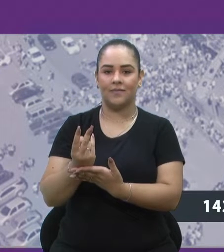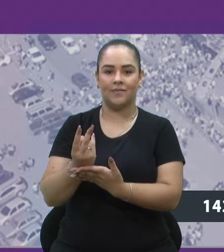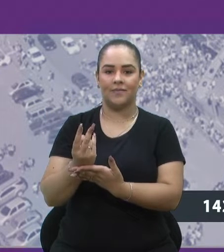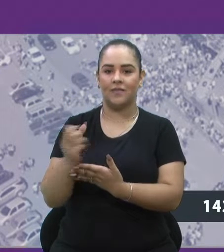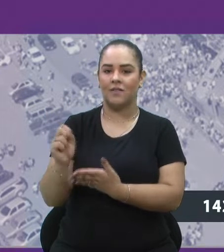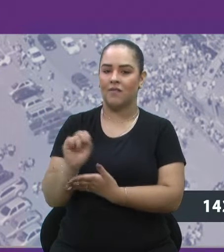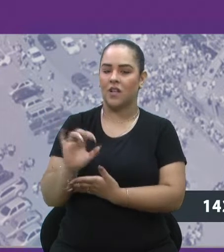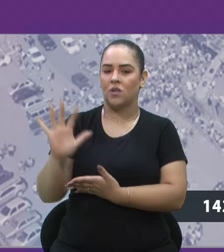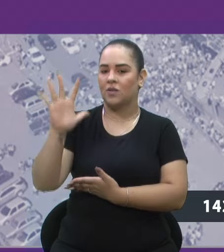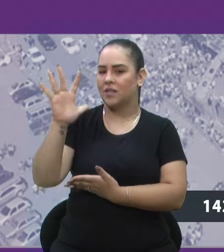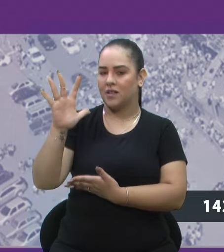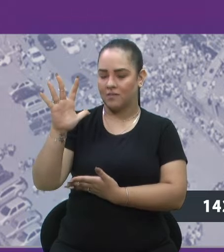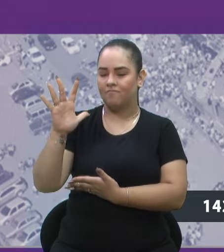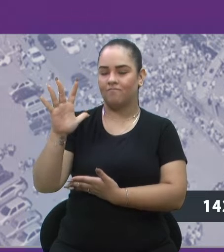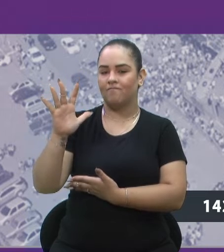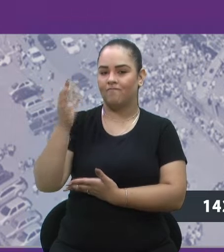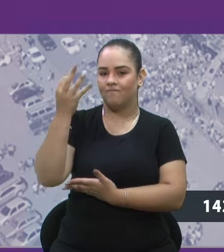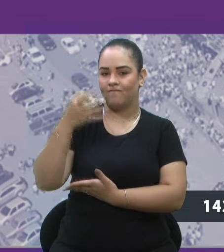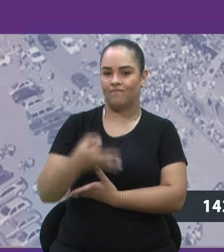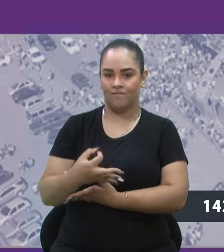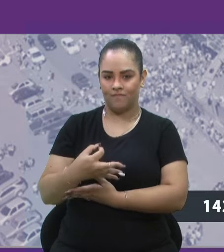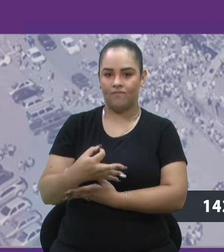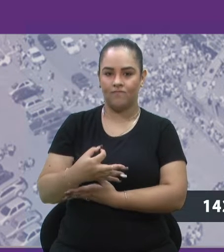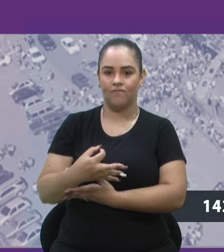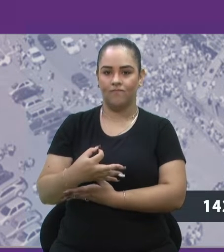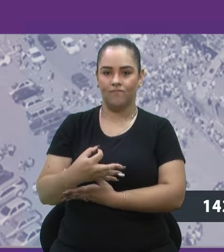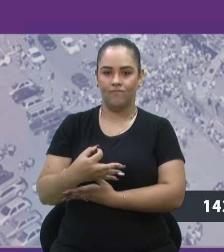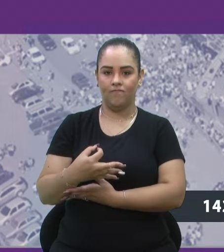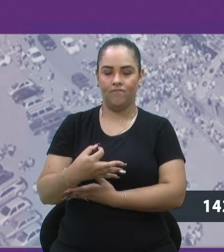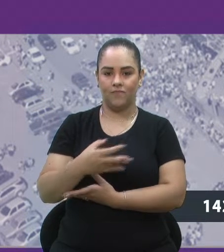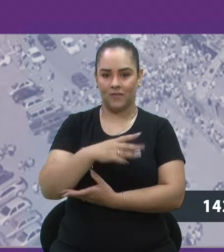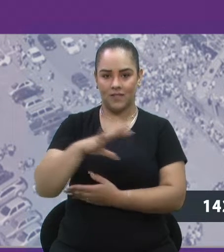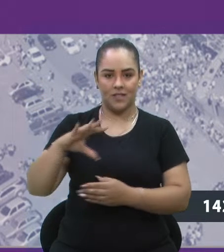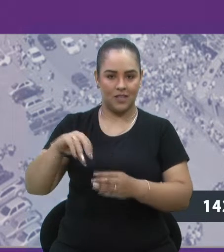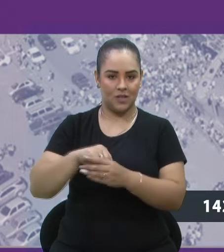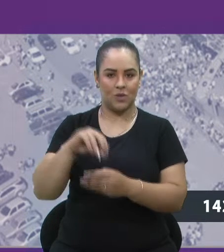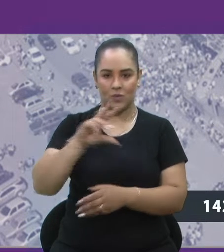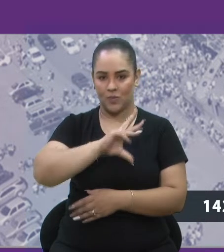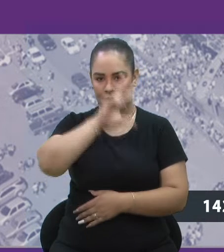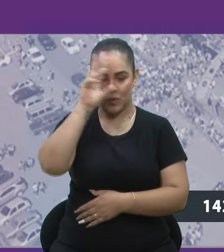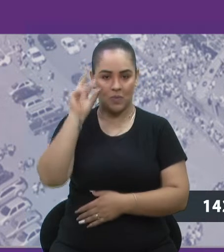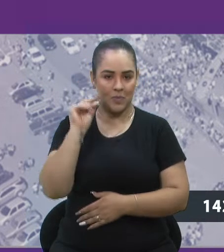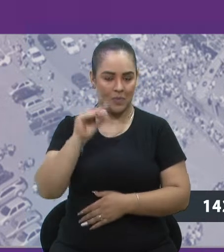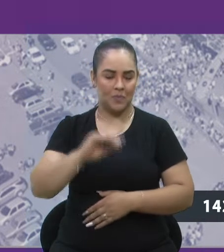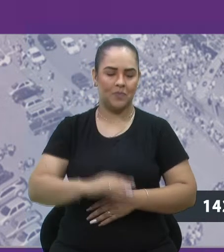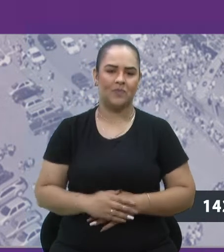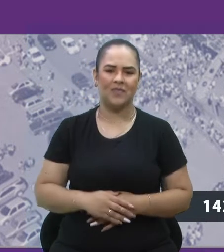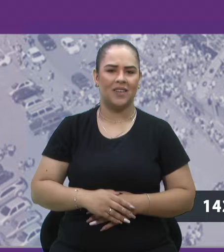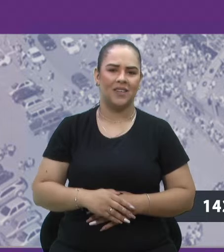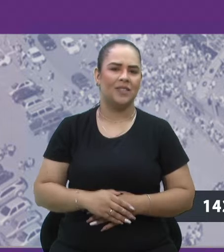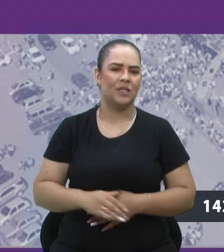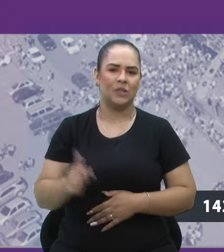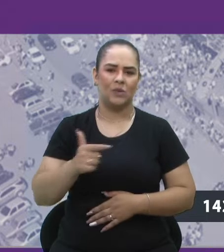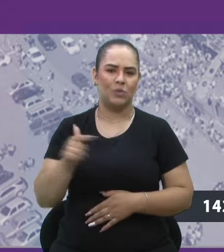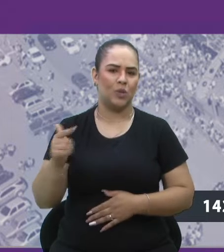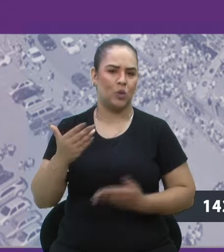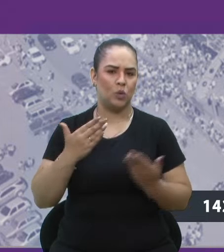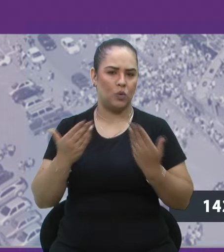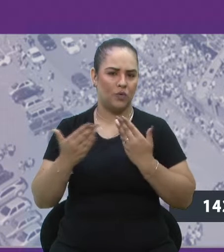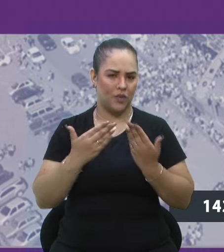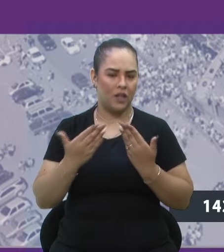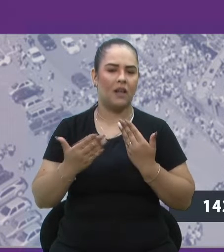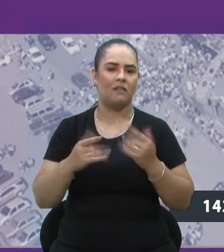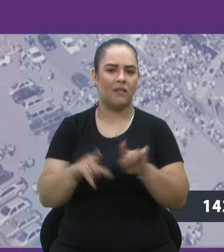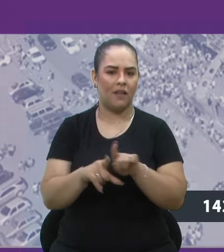valorizado, considerado dentro do nosso município. Sem falar, obviamente, do quanto